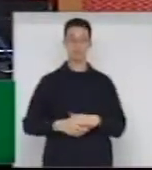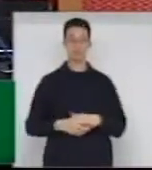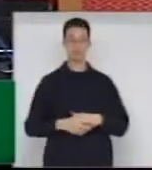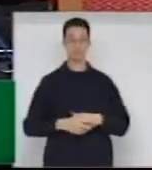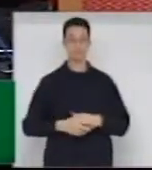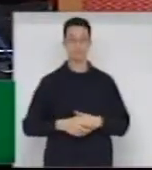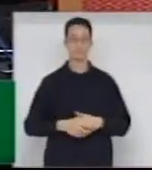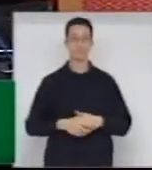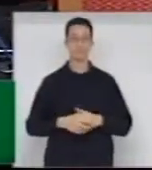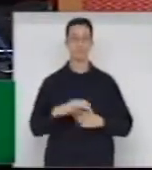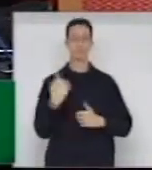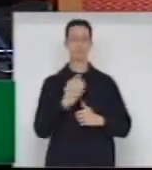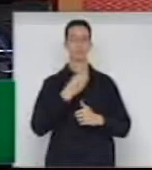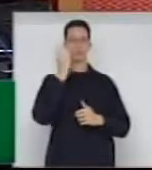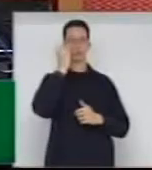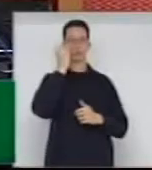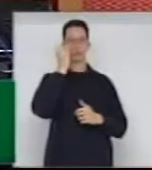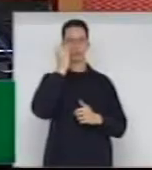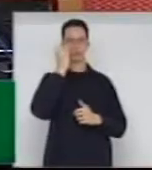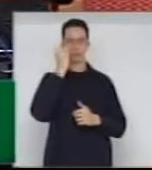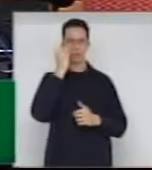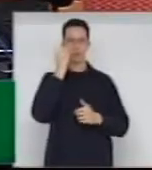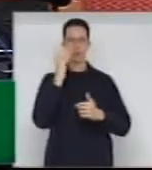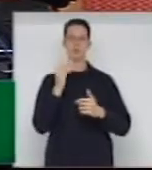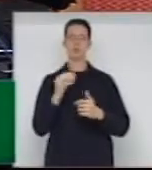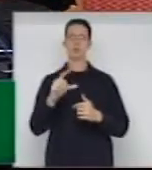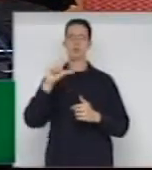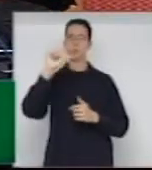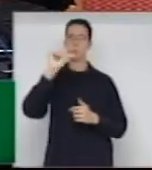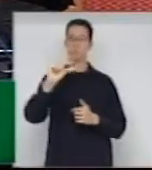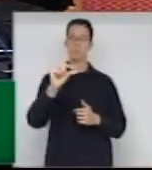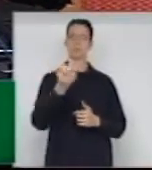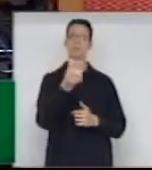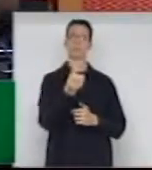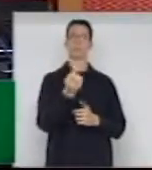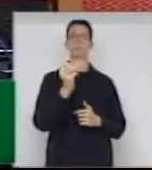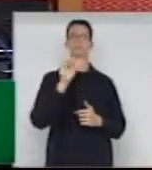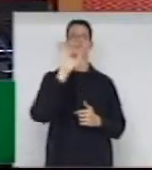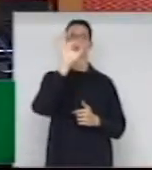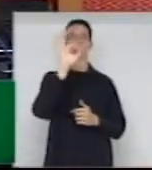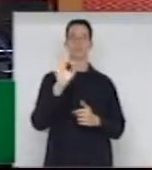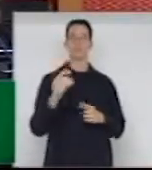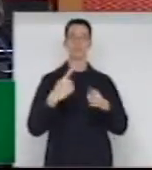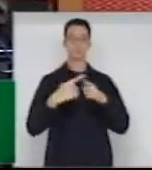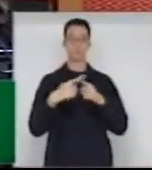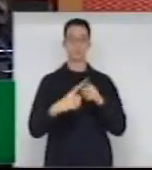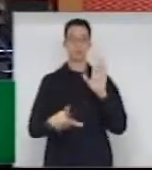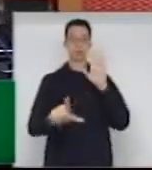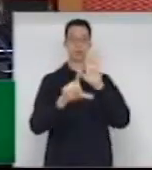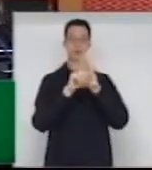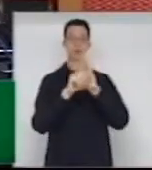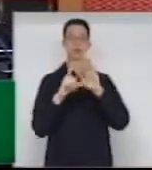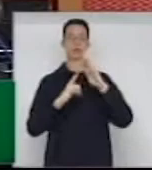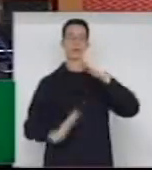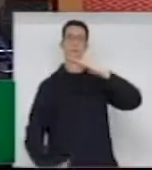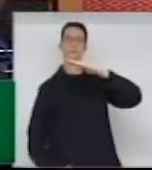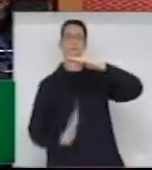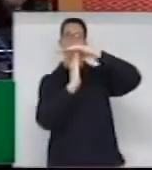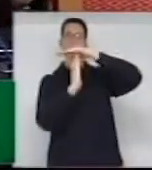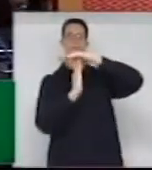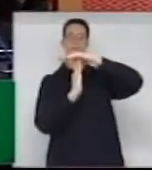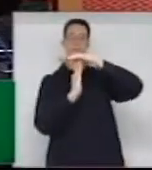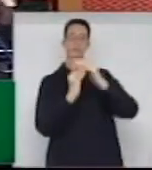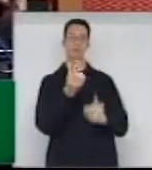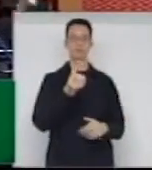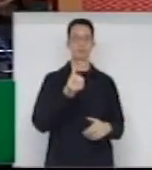emplacar que fosse, no mínimo, 6%. Porque na lei está, no máximo, 6%. Então, nós